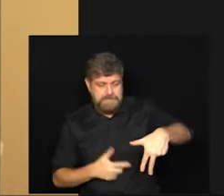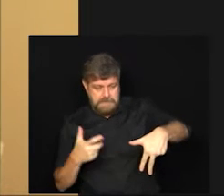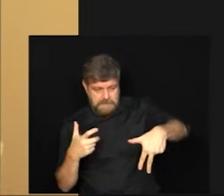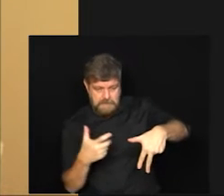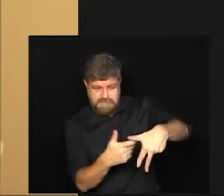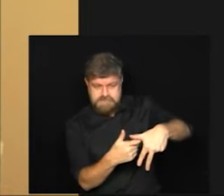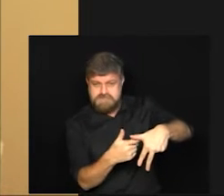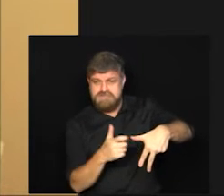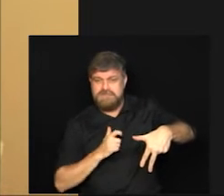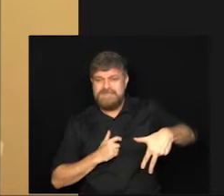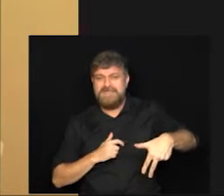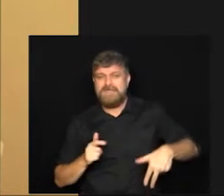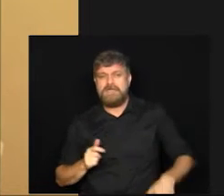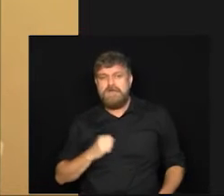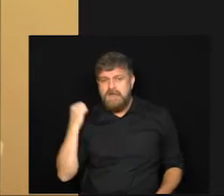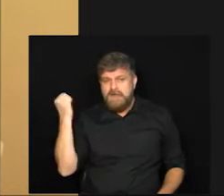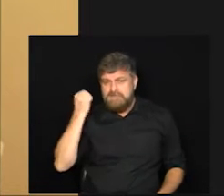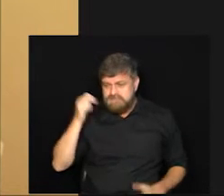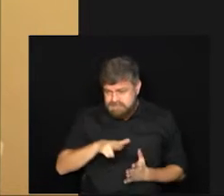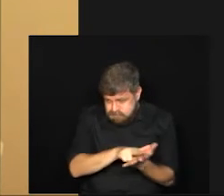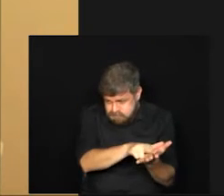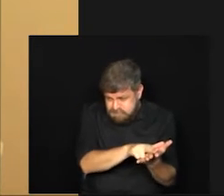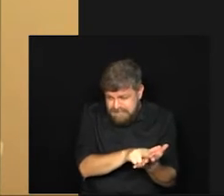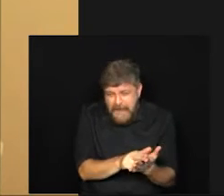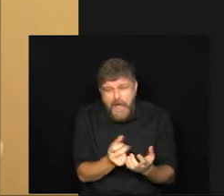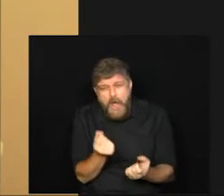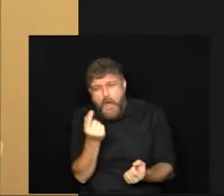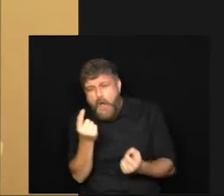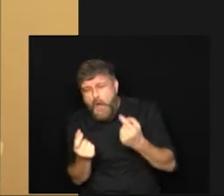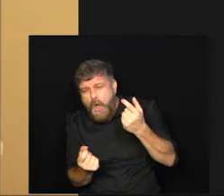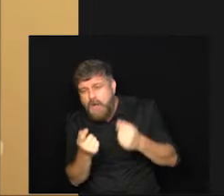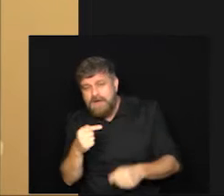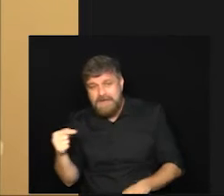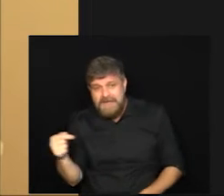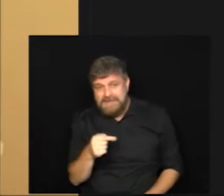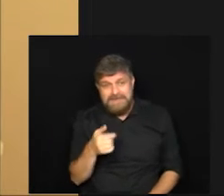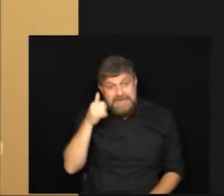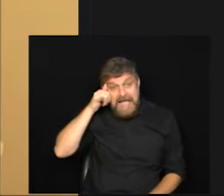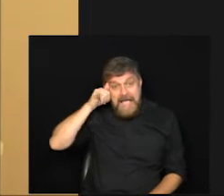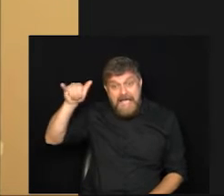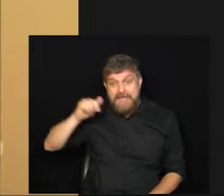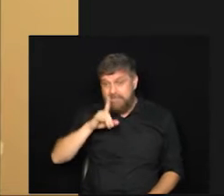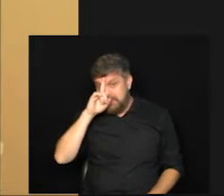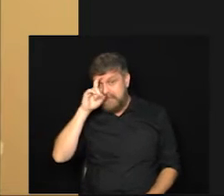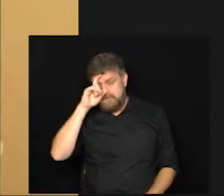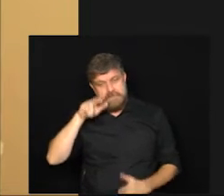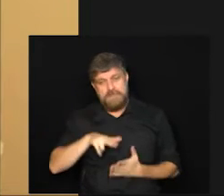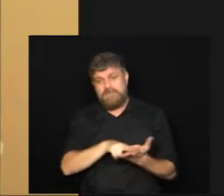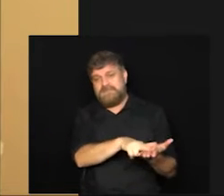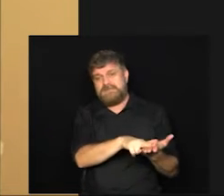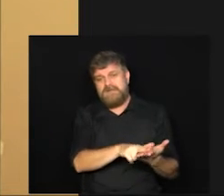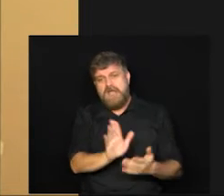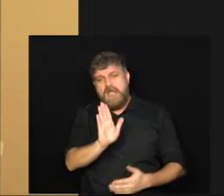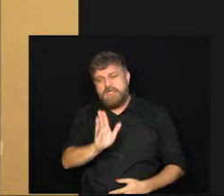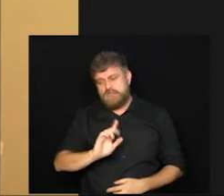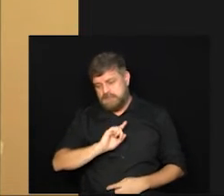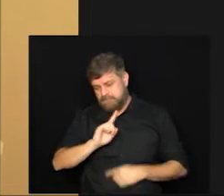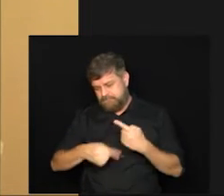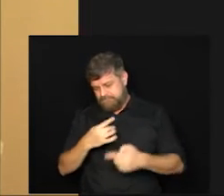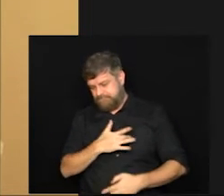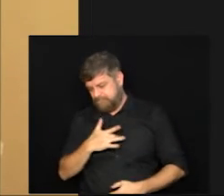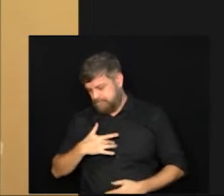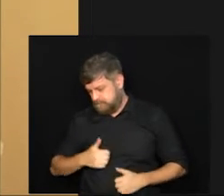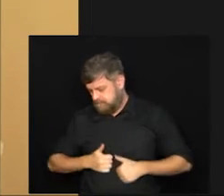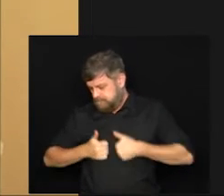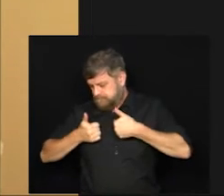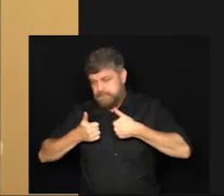primeira dose evoluir com quadro grave só de evitar a osteonização já é um grande ganho nessa